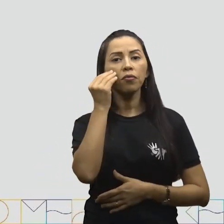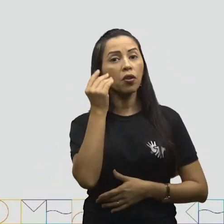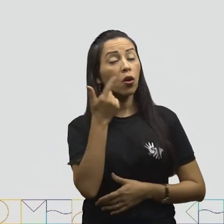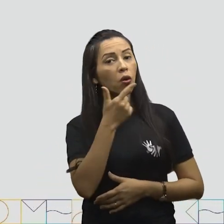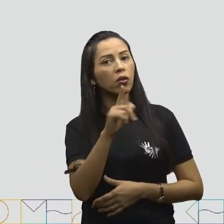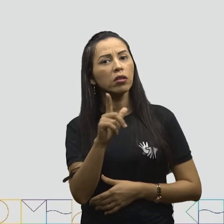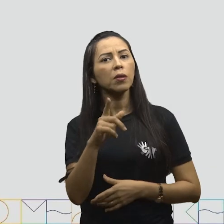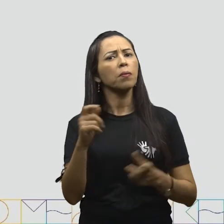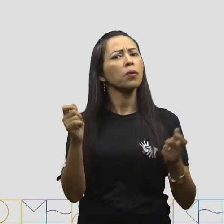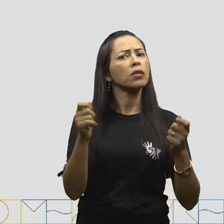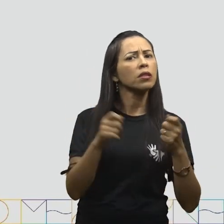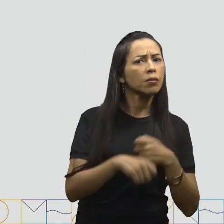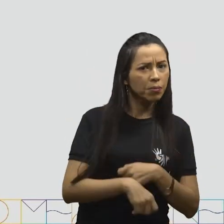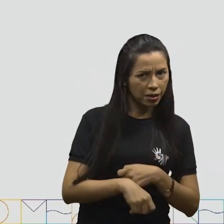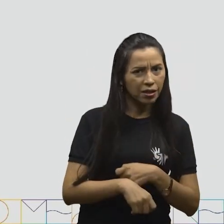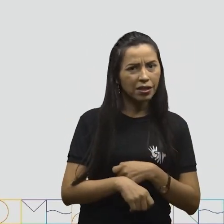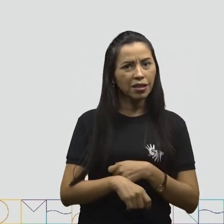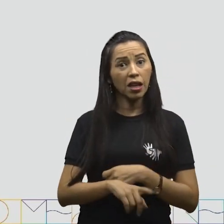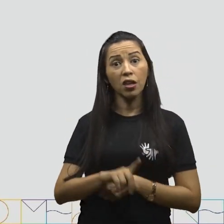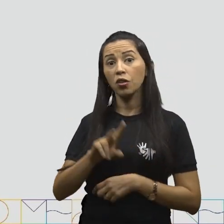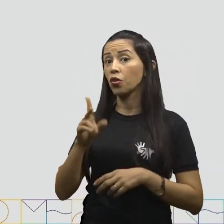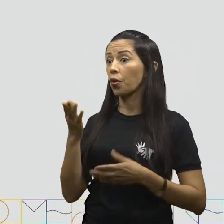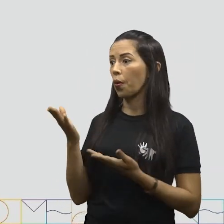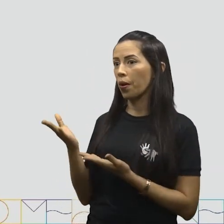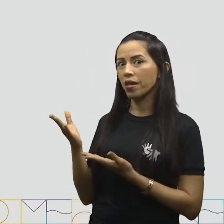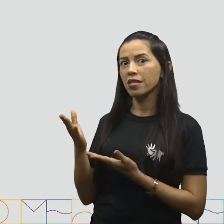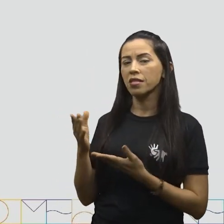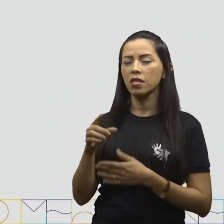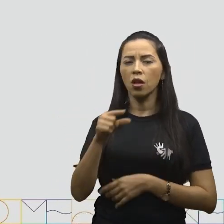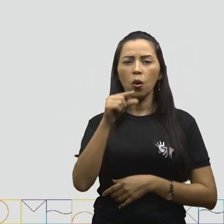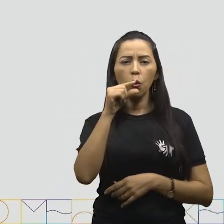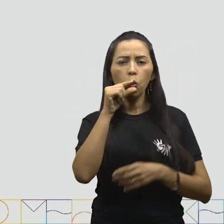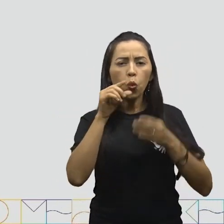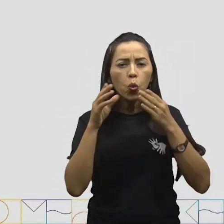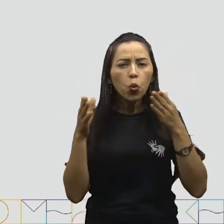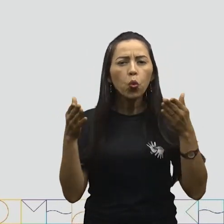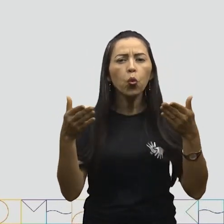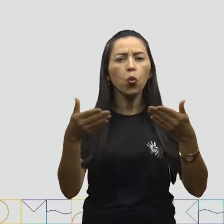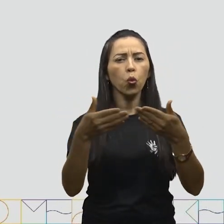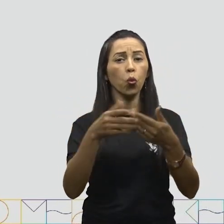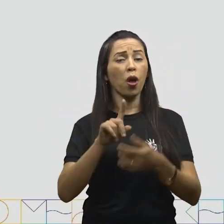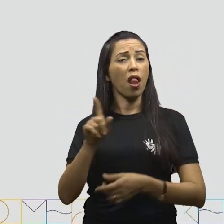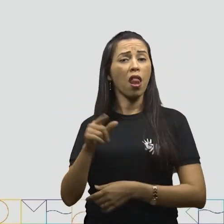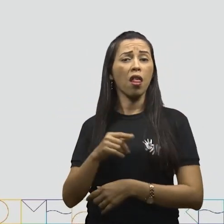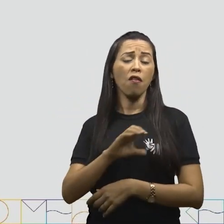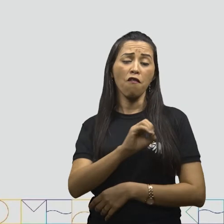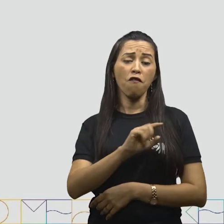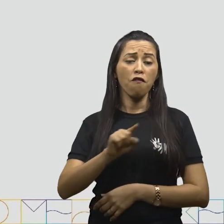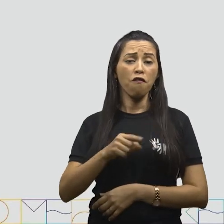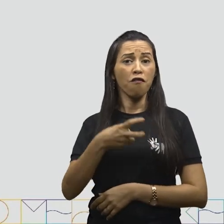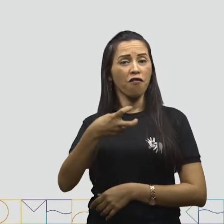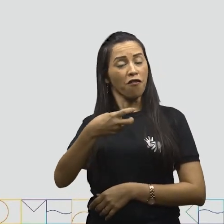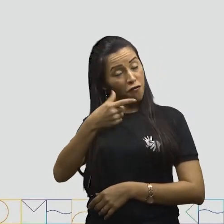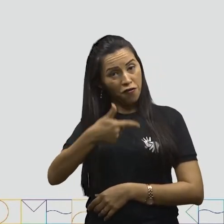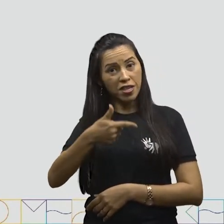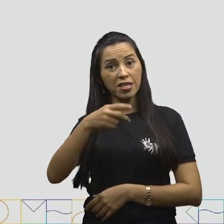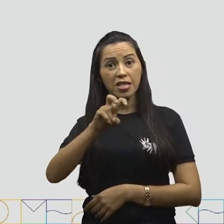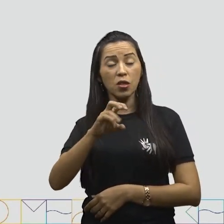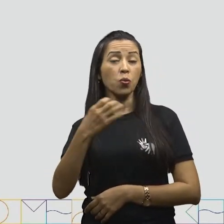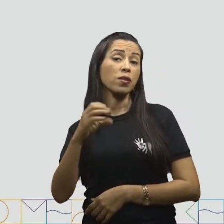equivalência de valores com esse balão. Ele custa 25 centavos.